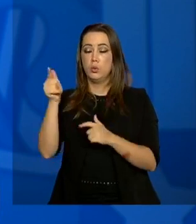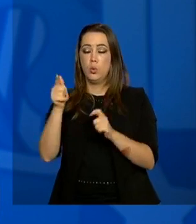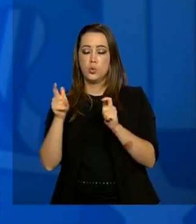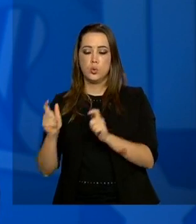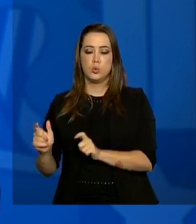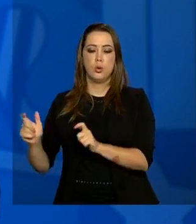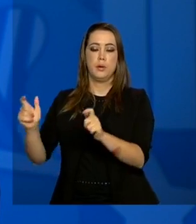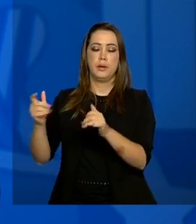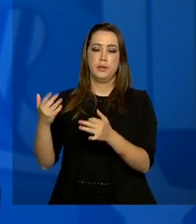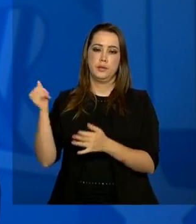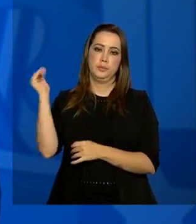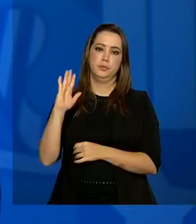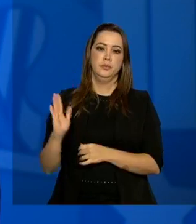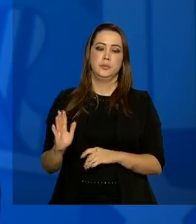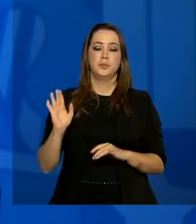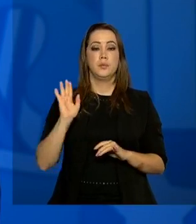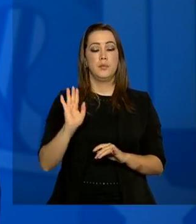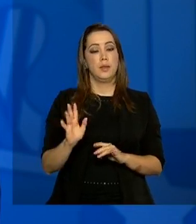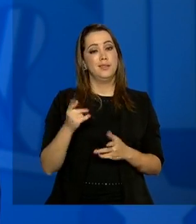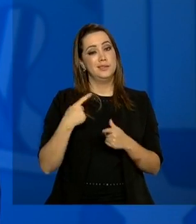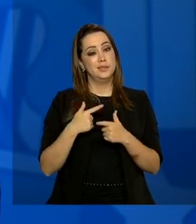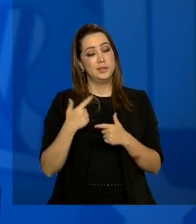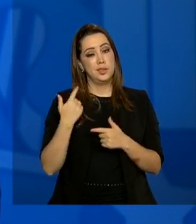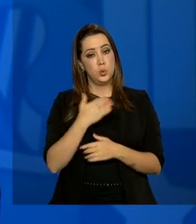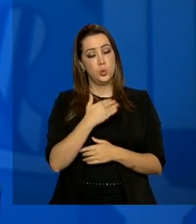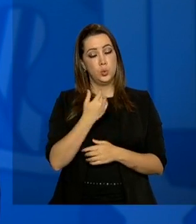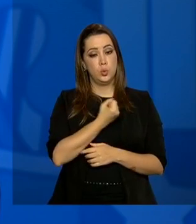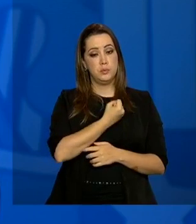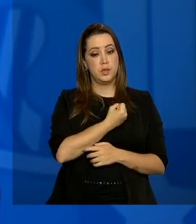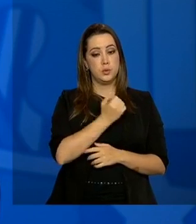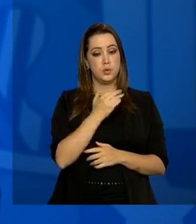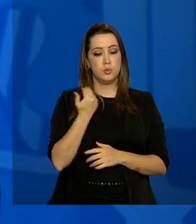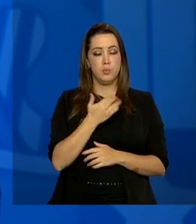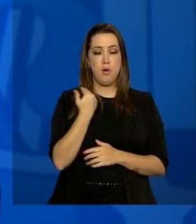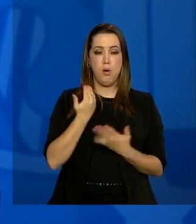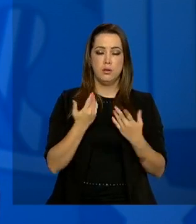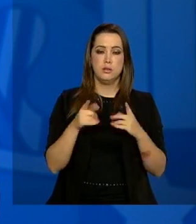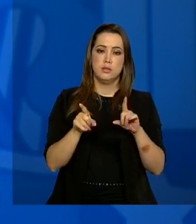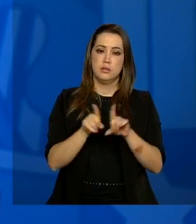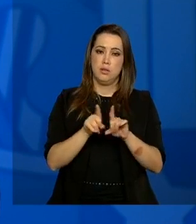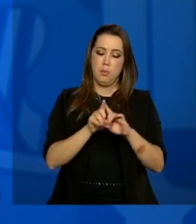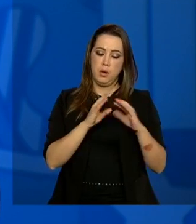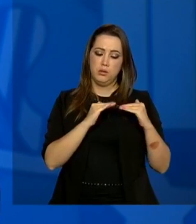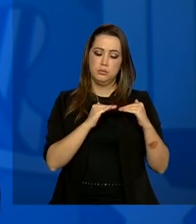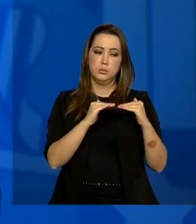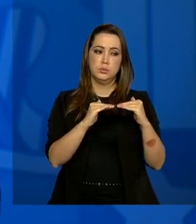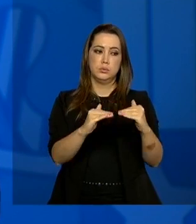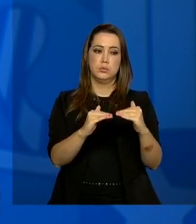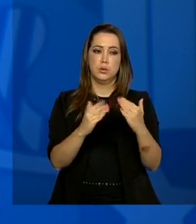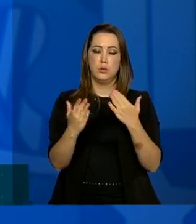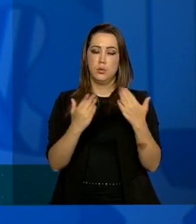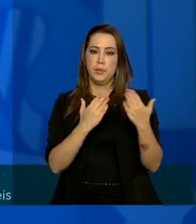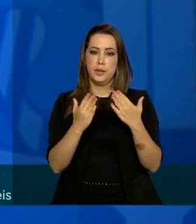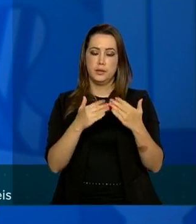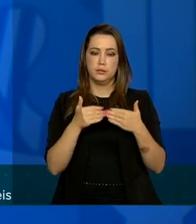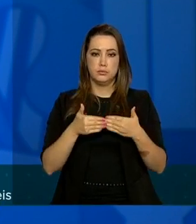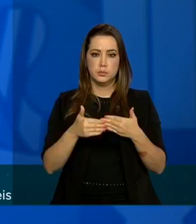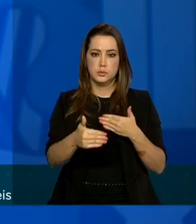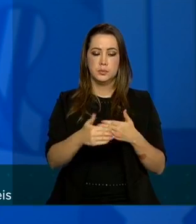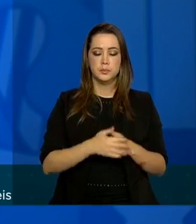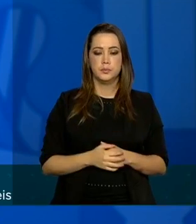do Brasil e uma situação de óbitos aparentemente estável durante todo esse período.